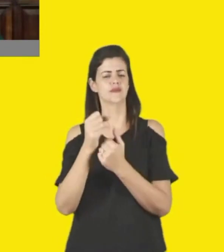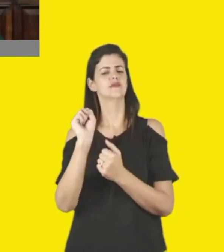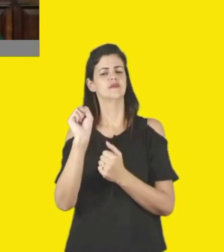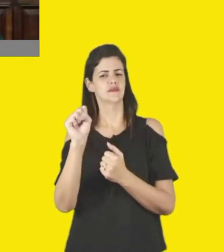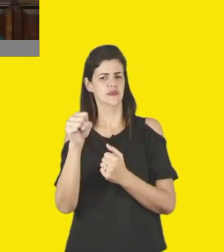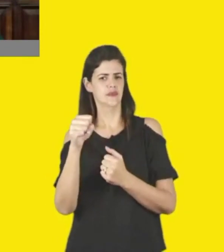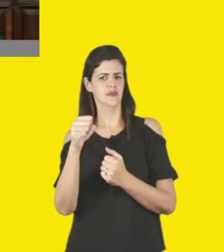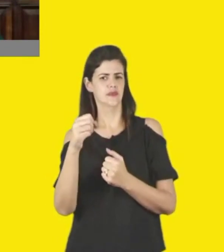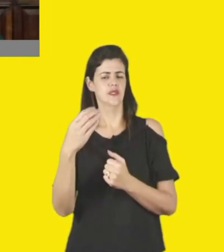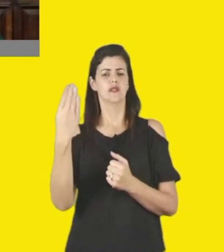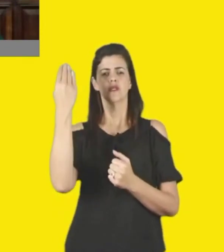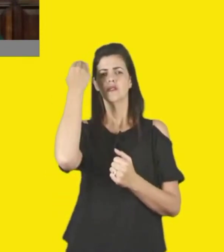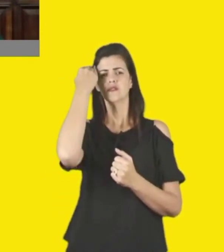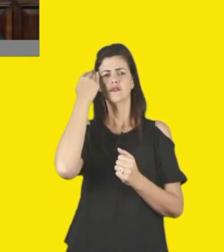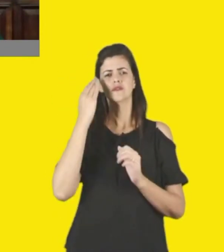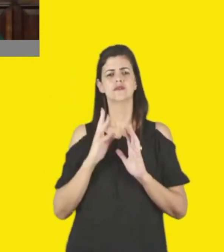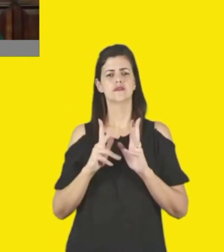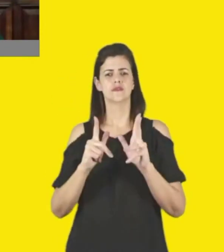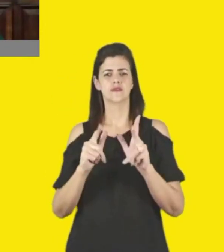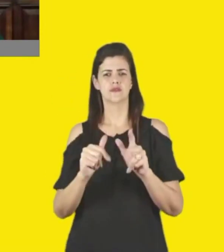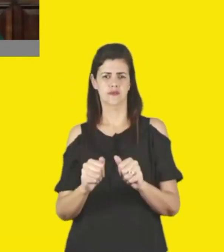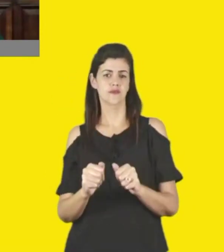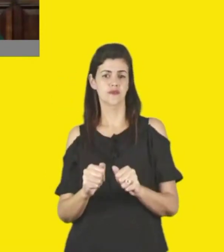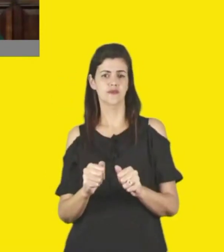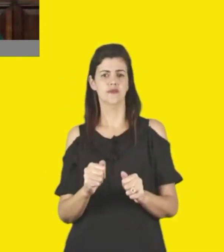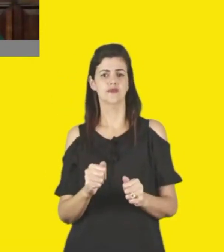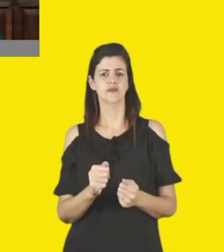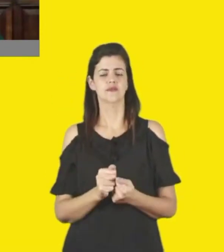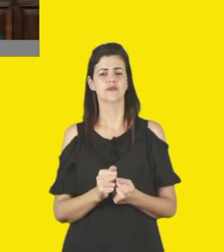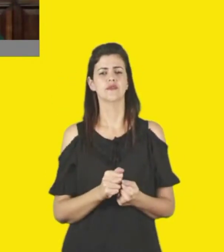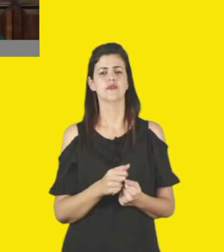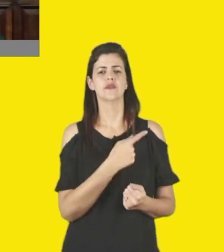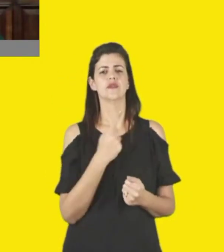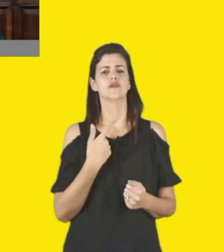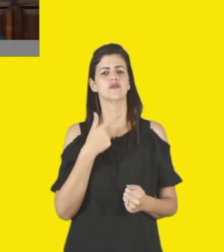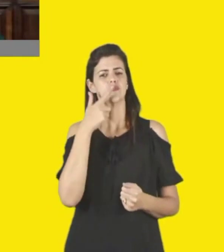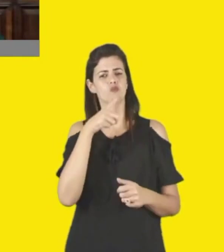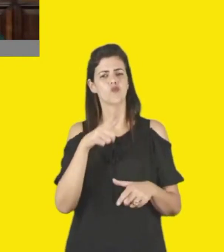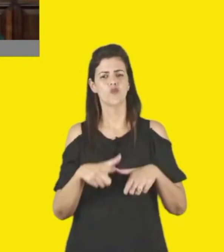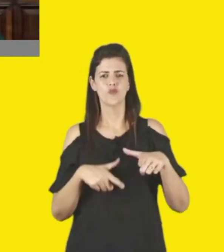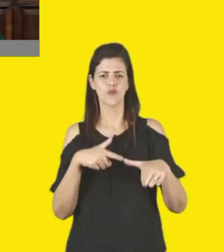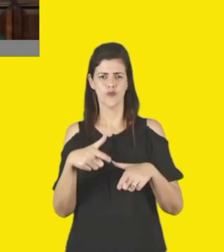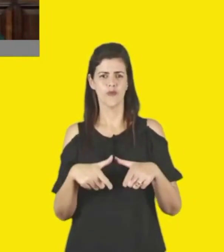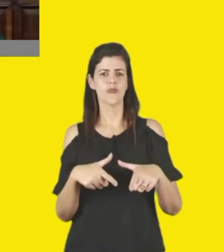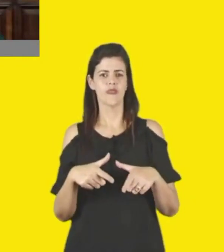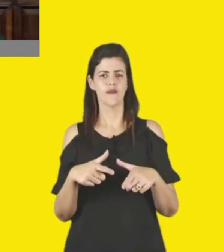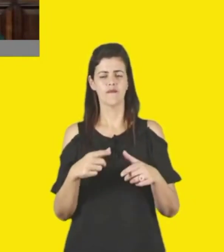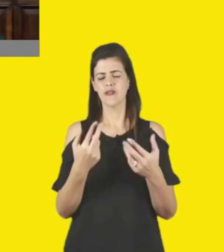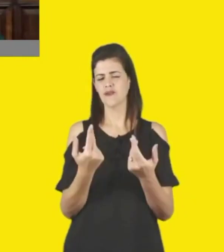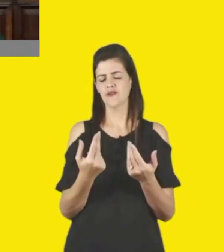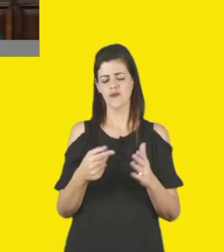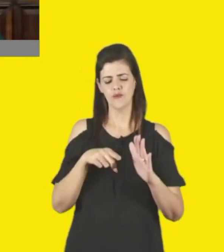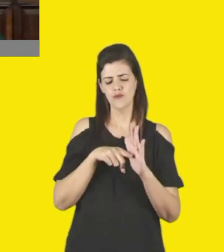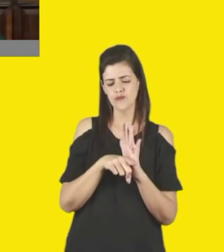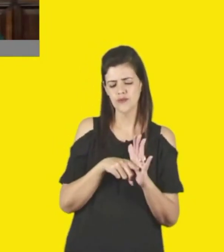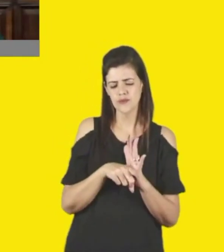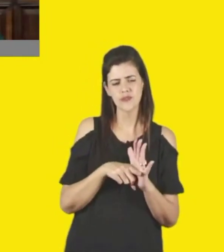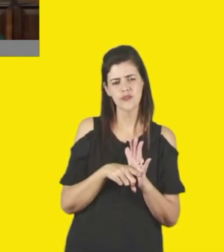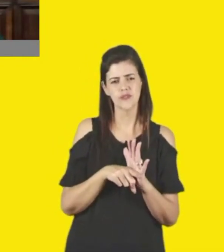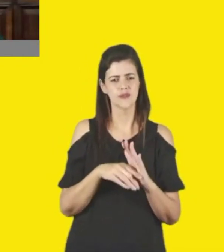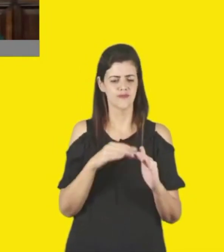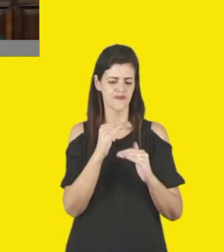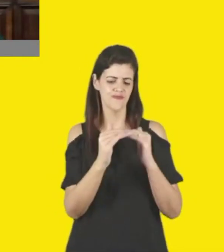SESC como um todo, além de fazer isso, nós temos também o trabalho desenvolvido no Centro de Pesquisa e Formação aqui em São Paulo,